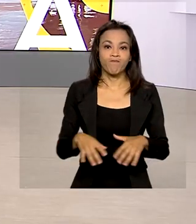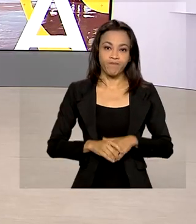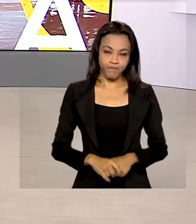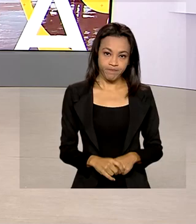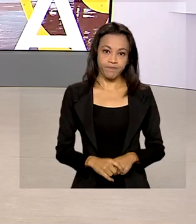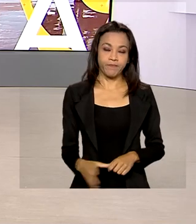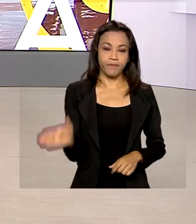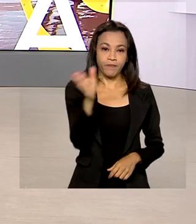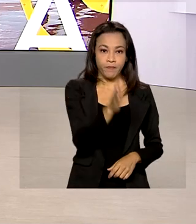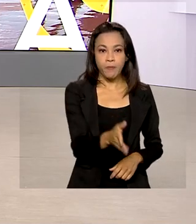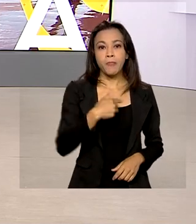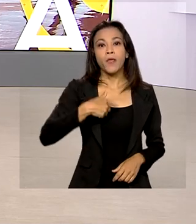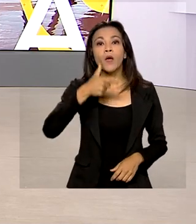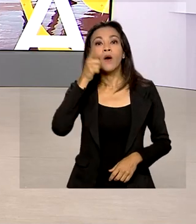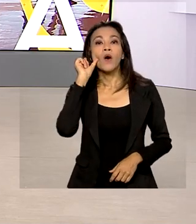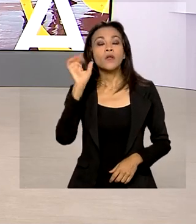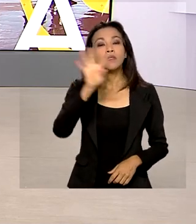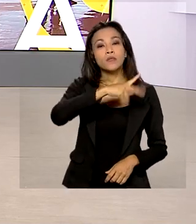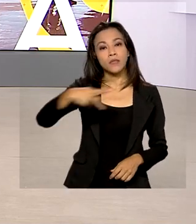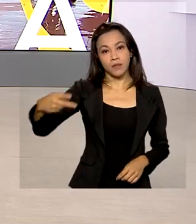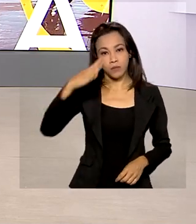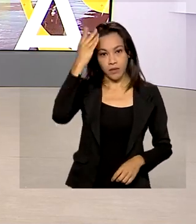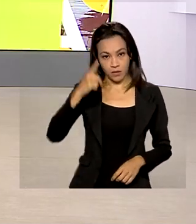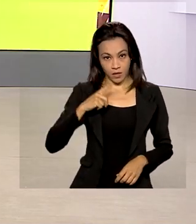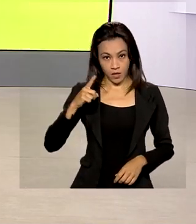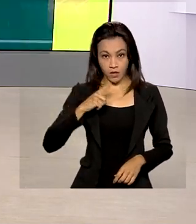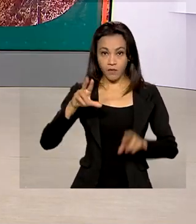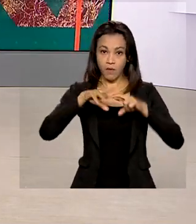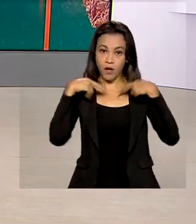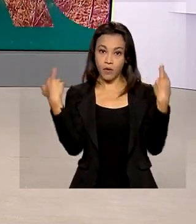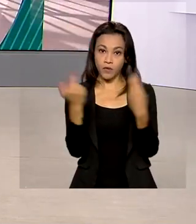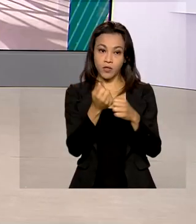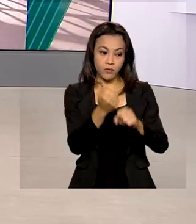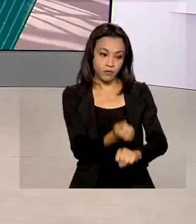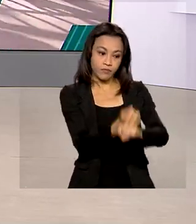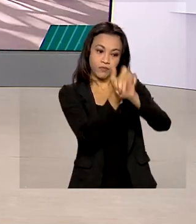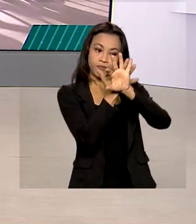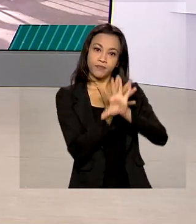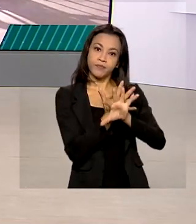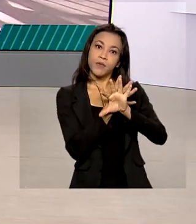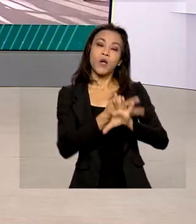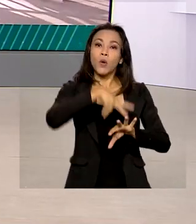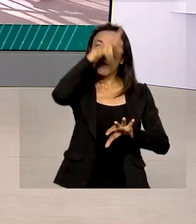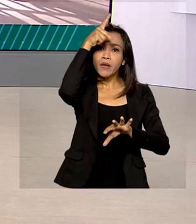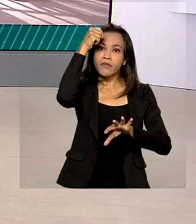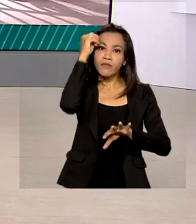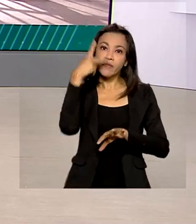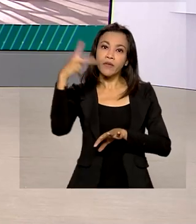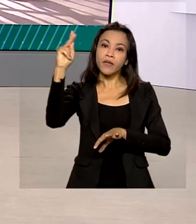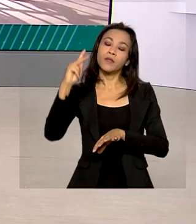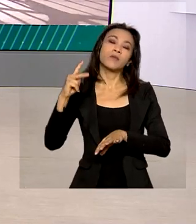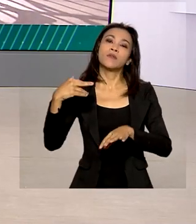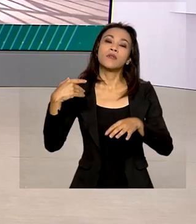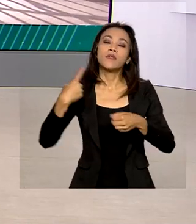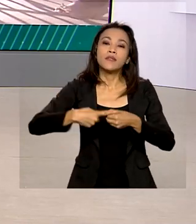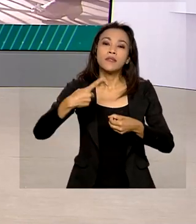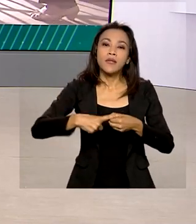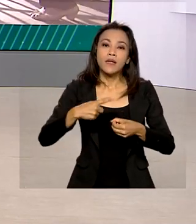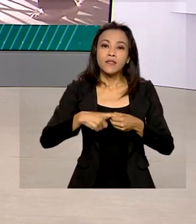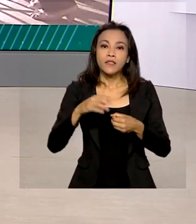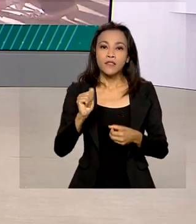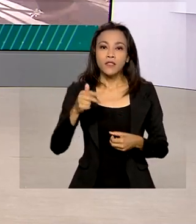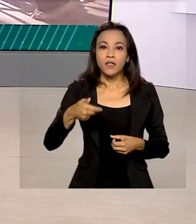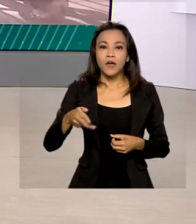Ontem, o presidente Jair Bolsonaro teve uma reunião por videoconferência com o prefeito de Angra dos Reis, Fernando Jordão, e com o